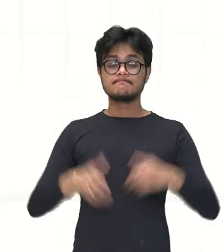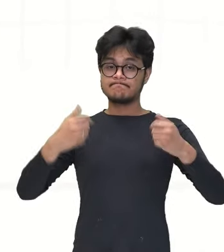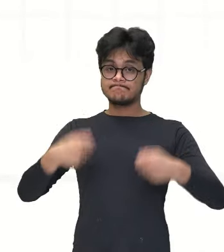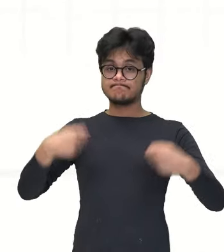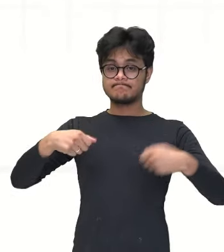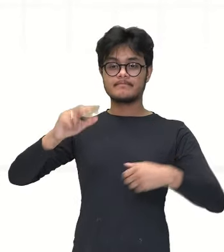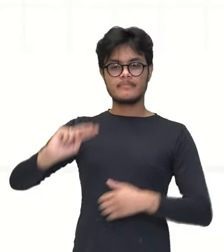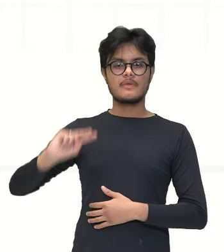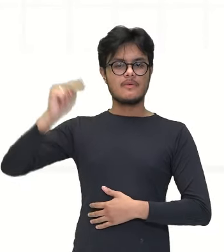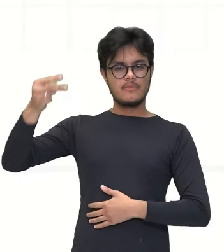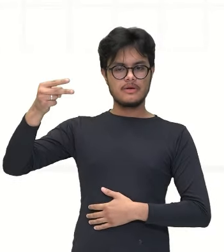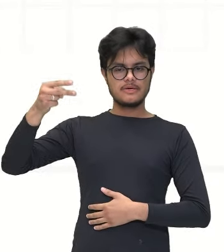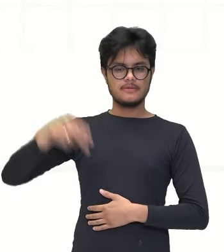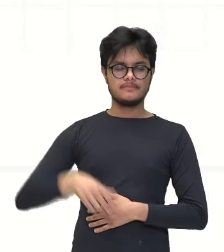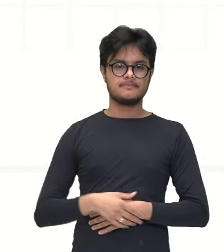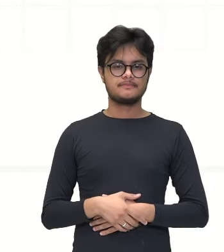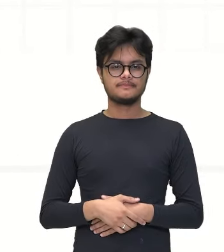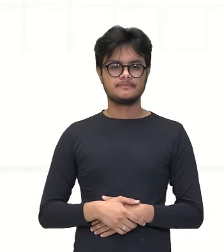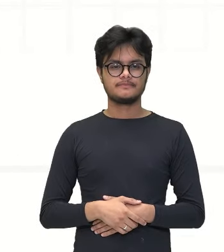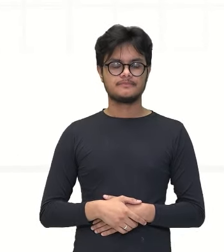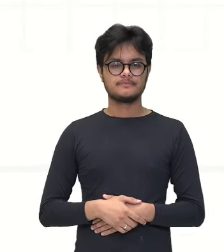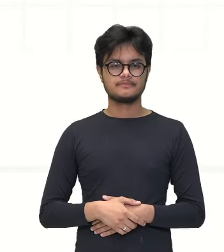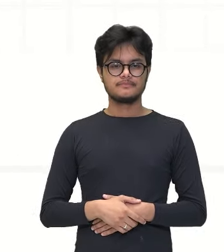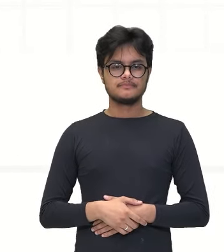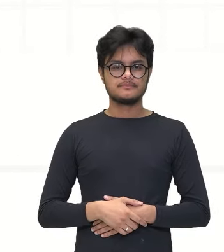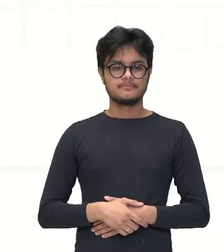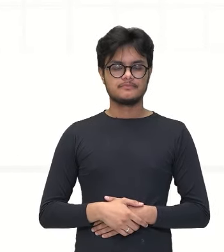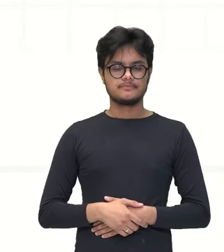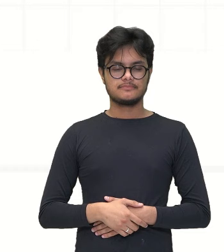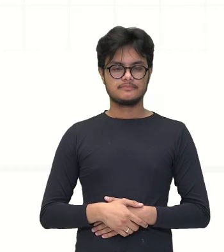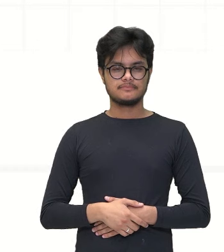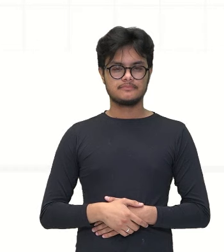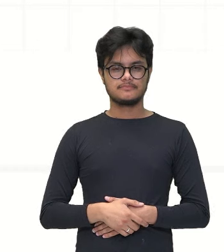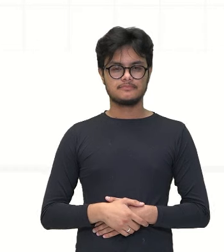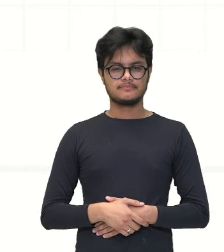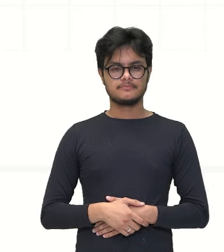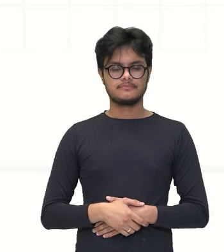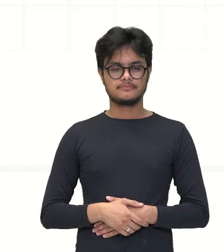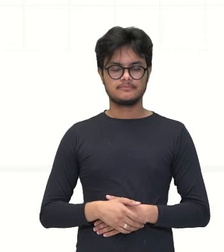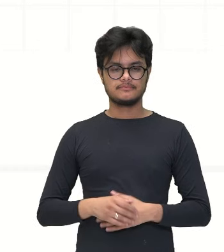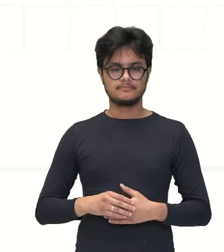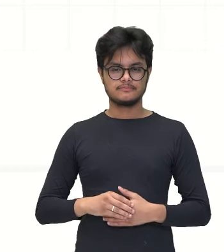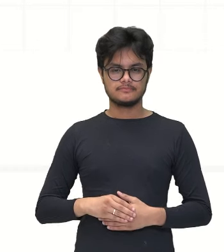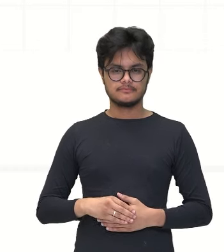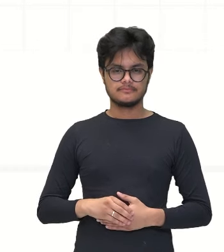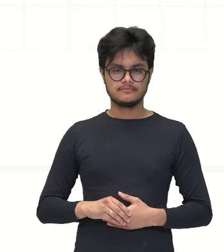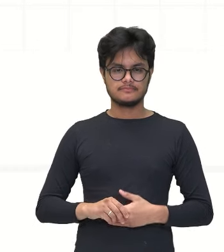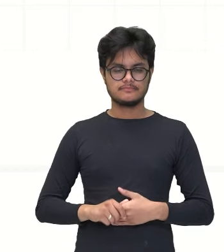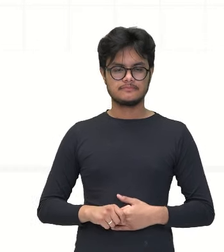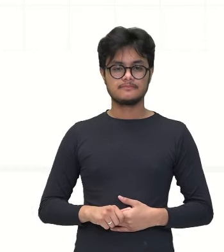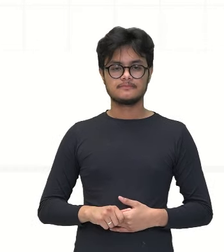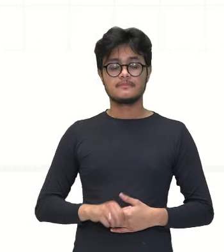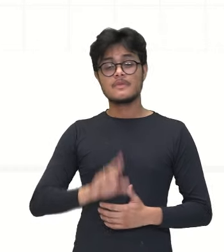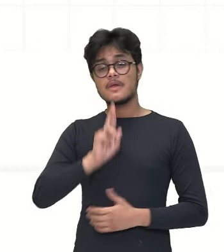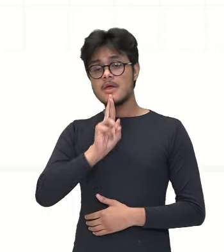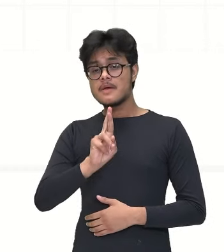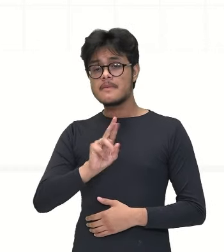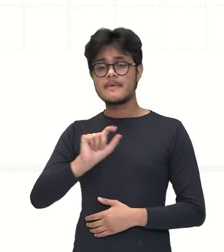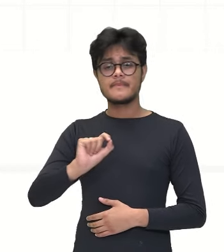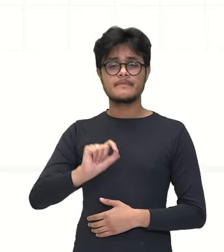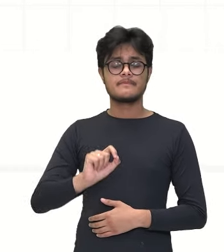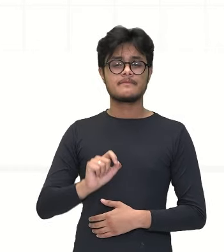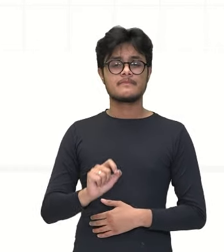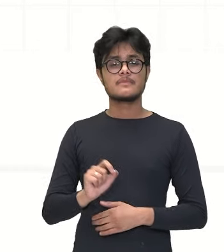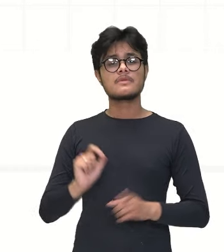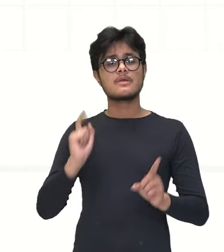quadrado, tá bom? Então, é outra coisa que você não tem que esquecer, elevar ao quadrado. E a resposta disso vai ser a